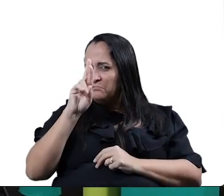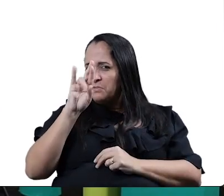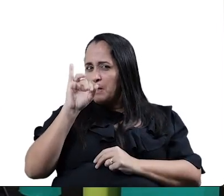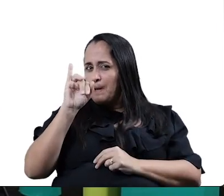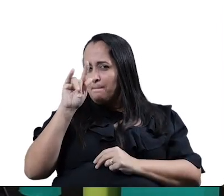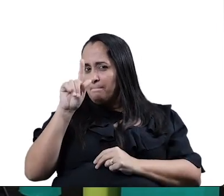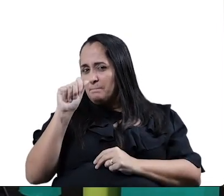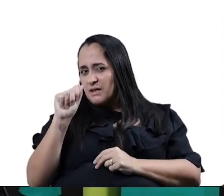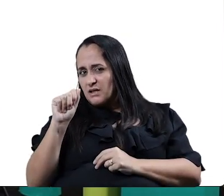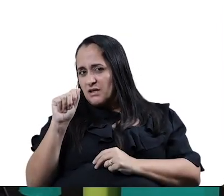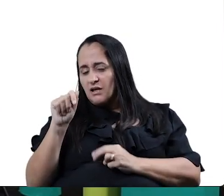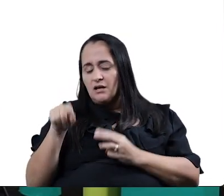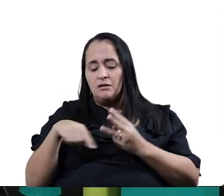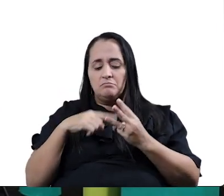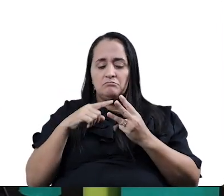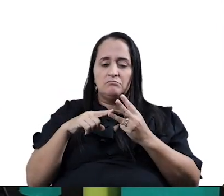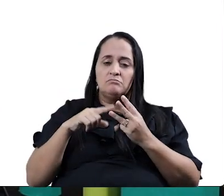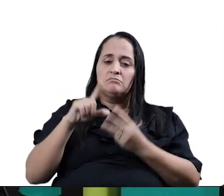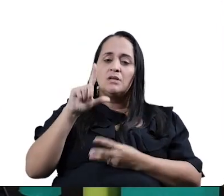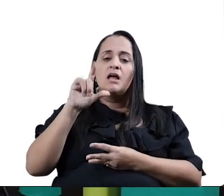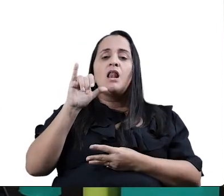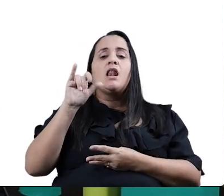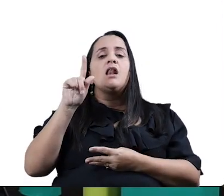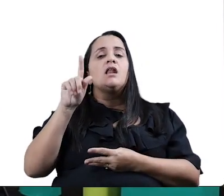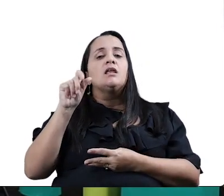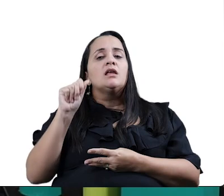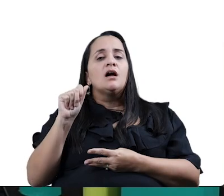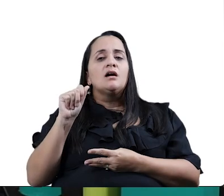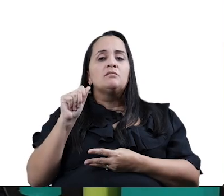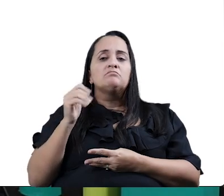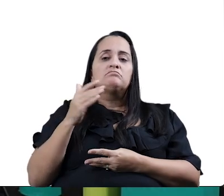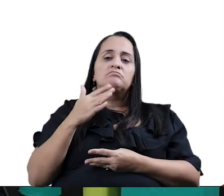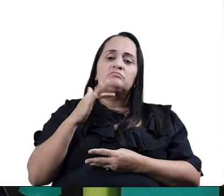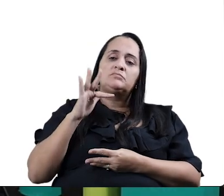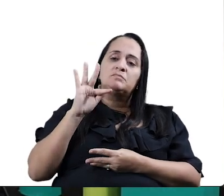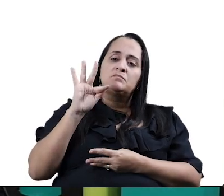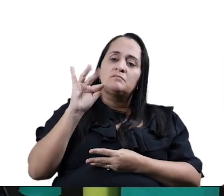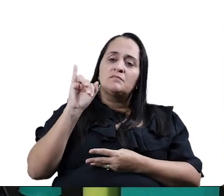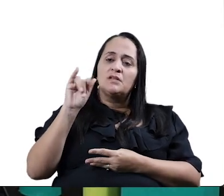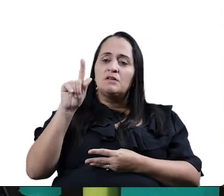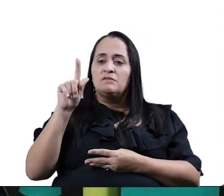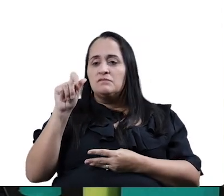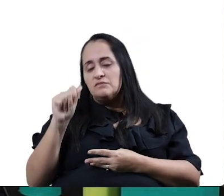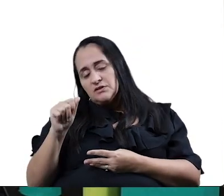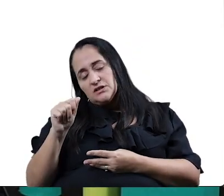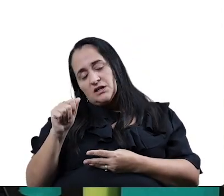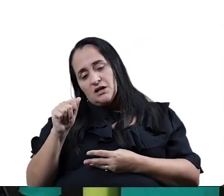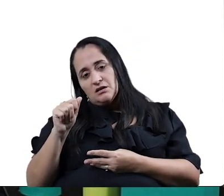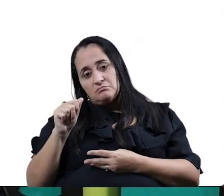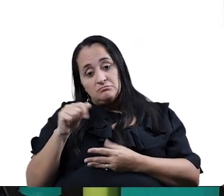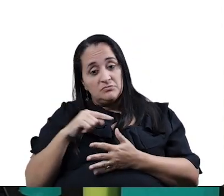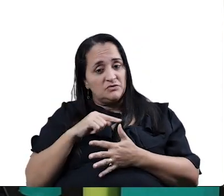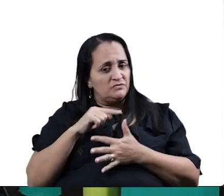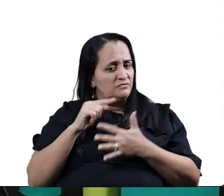Liga. Figa. Olha aí, quantas palavras a gente já descobriu?